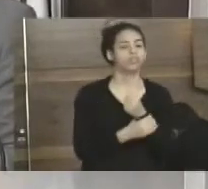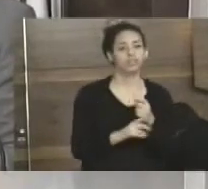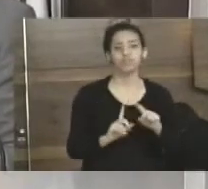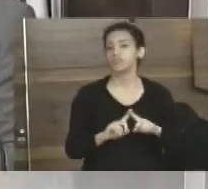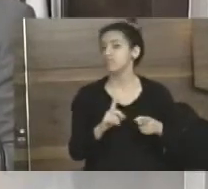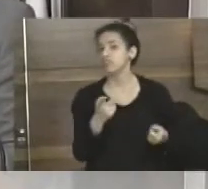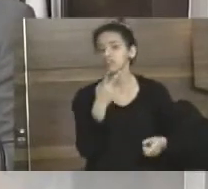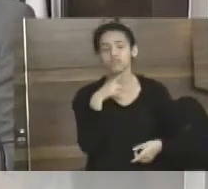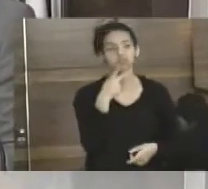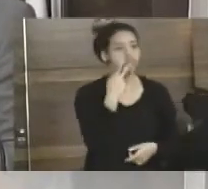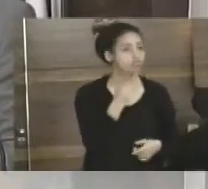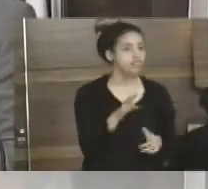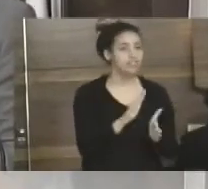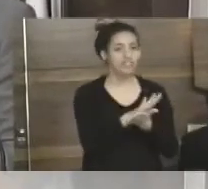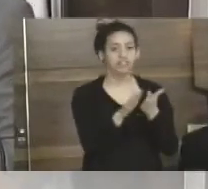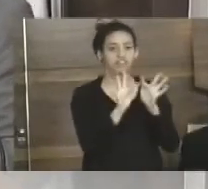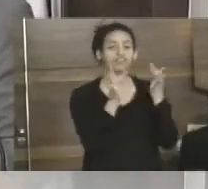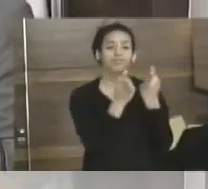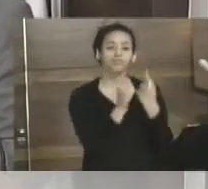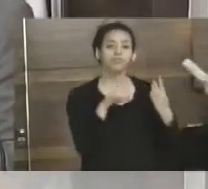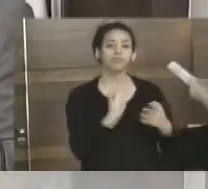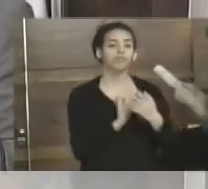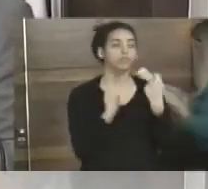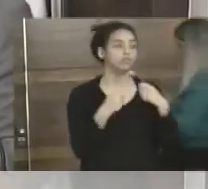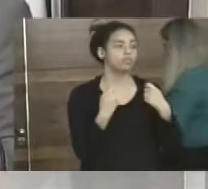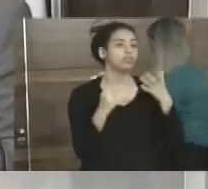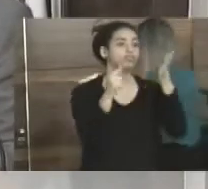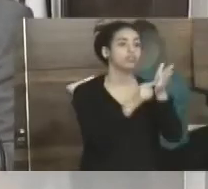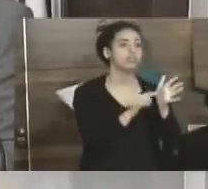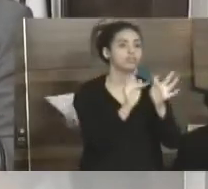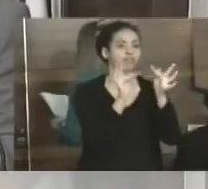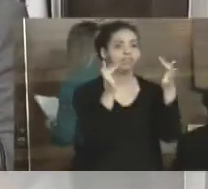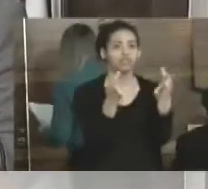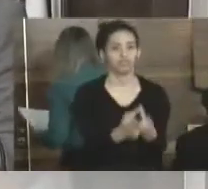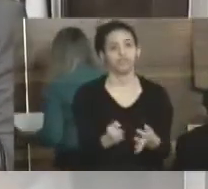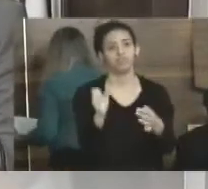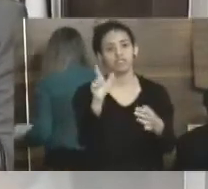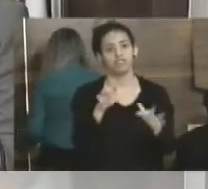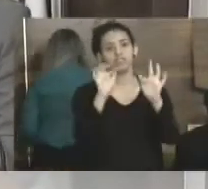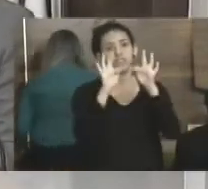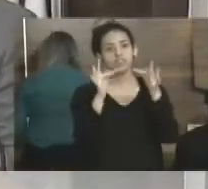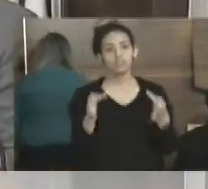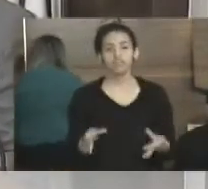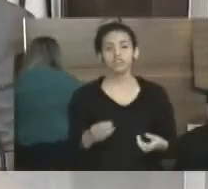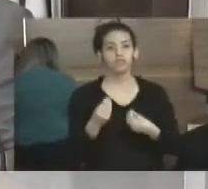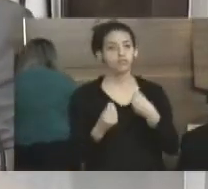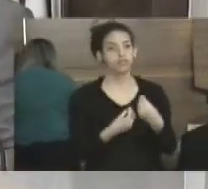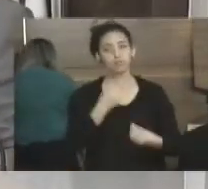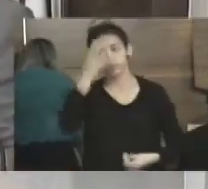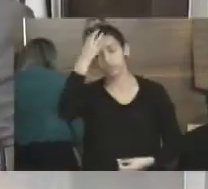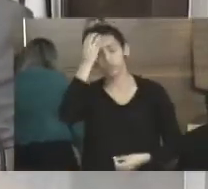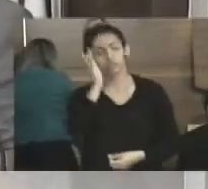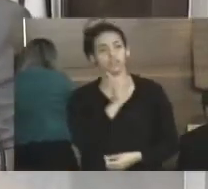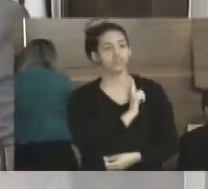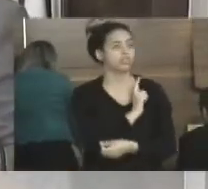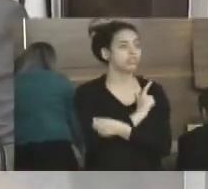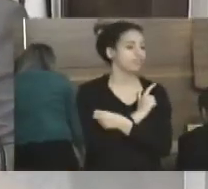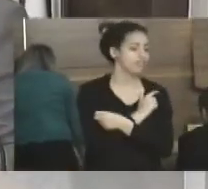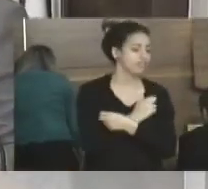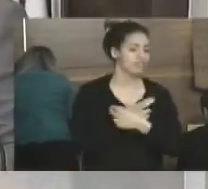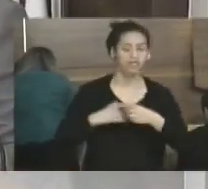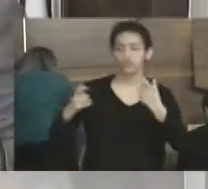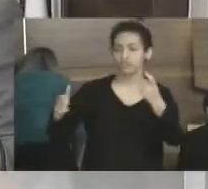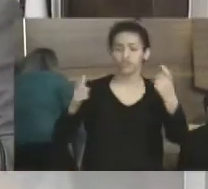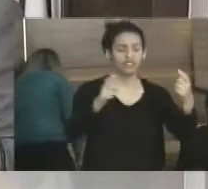vejo falar em família. Então, nós temos que focar na família. Então, são coisas pequenas como essa, como Anga dos Reis, tem tanta área